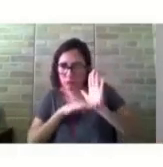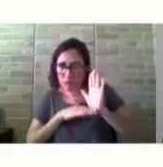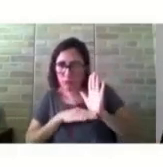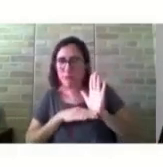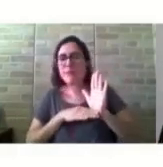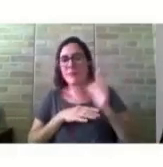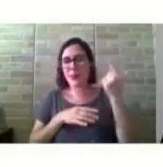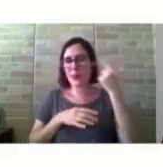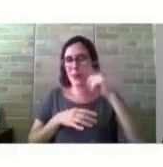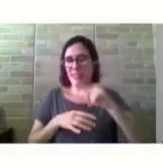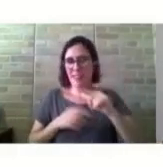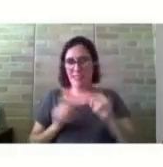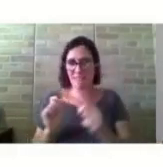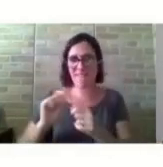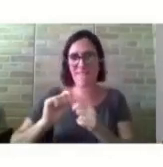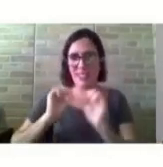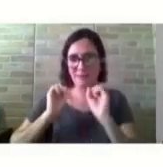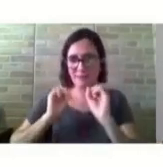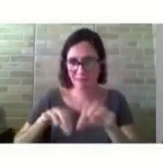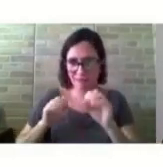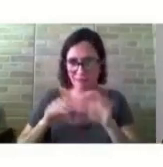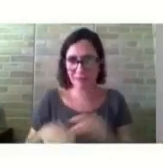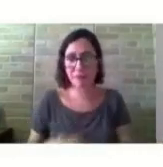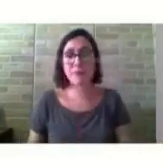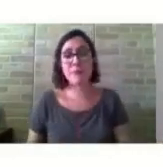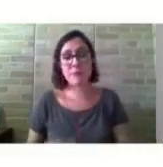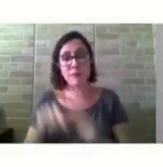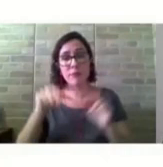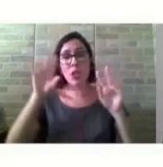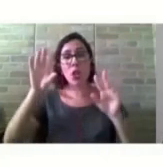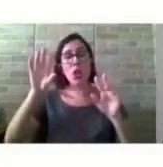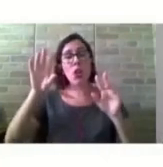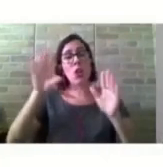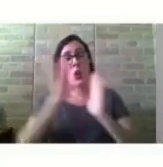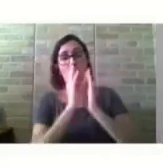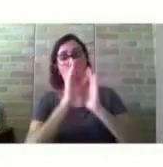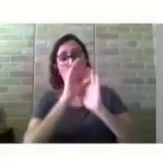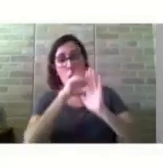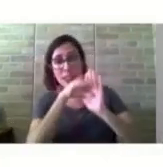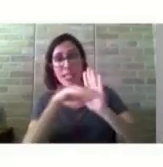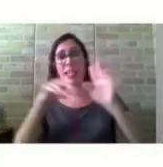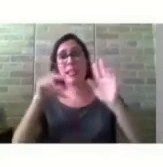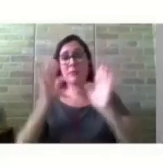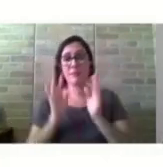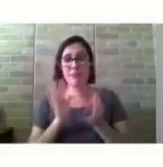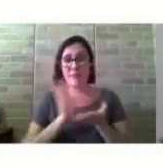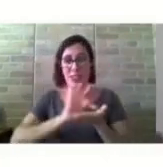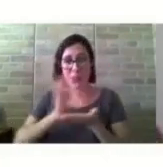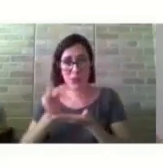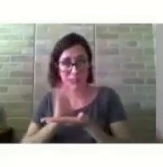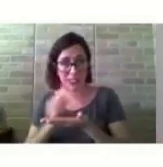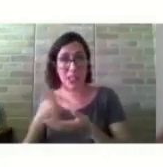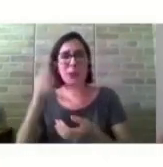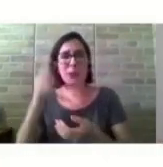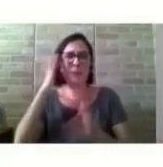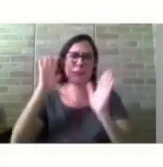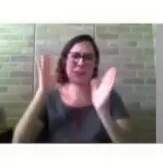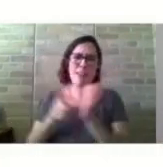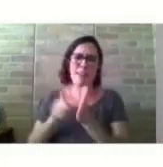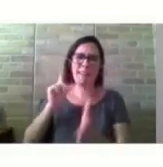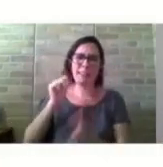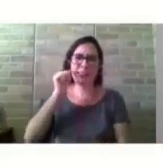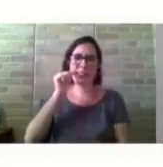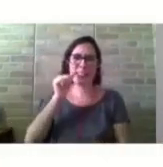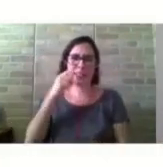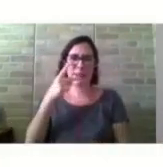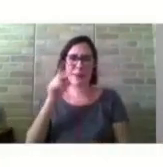Quis trazer o conceito de tecnologia assistiva, de acessibilidade, eu sabia que a Priscila já ia abordar. Então, é essa relação que